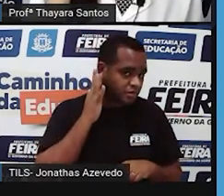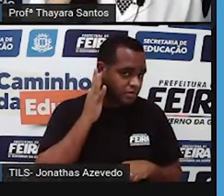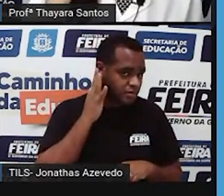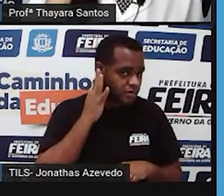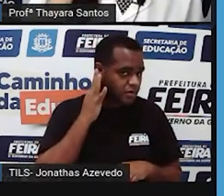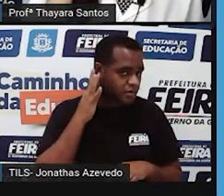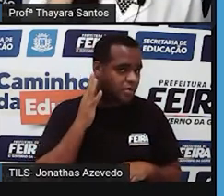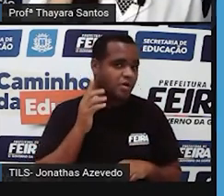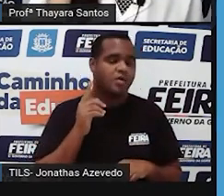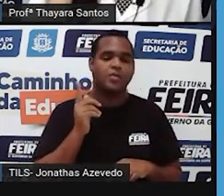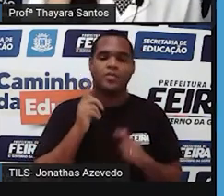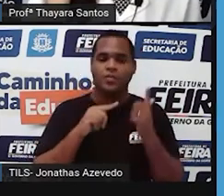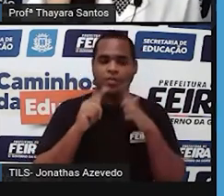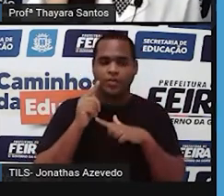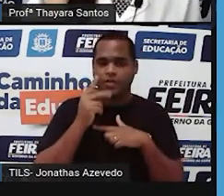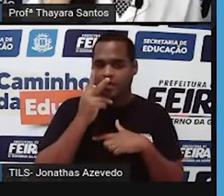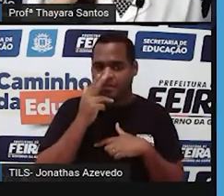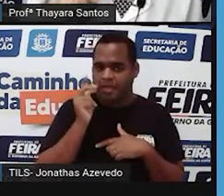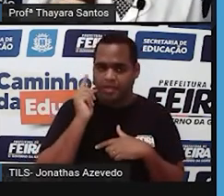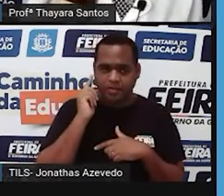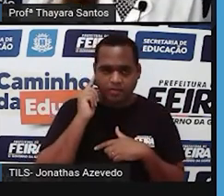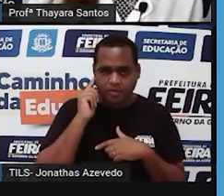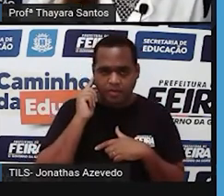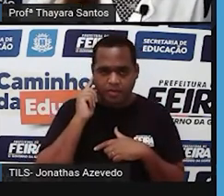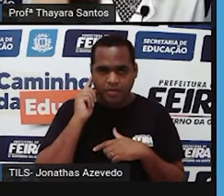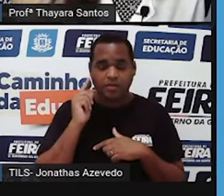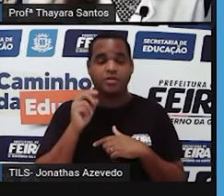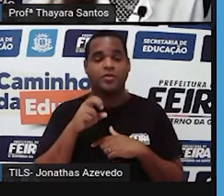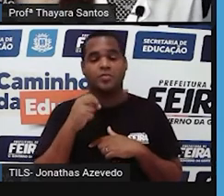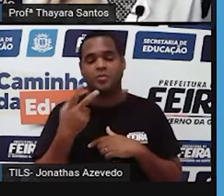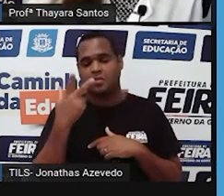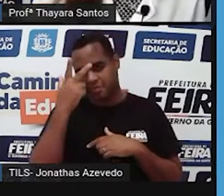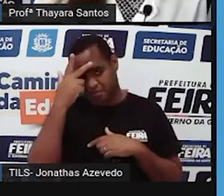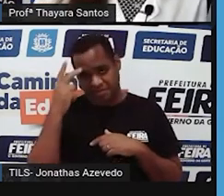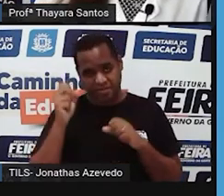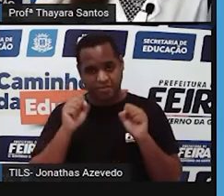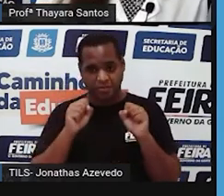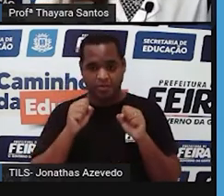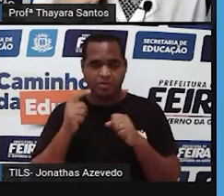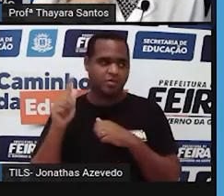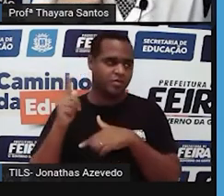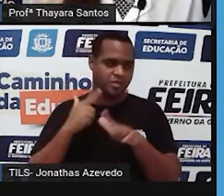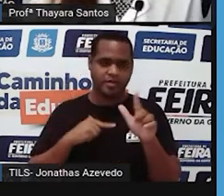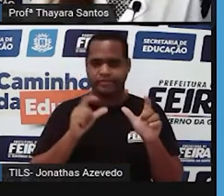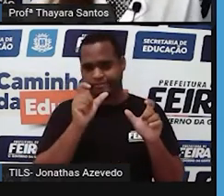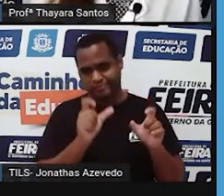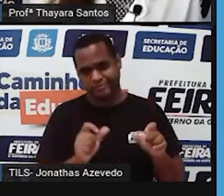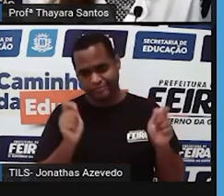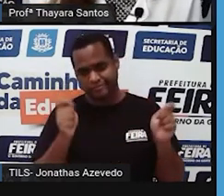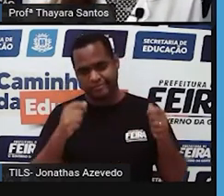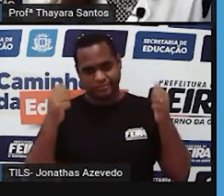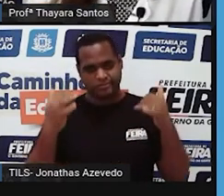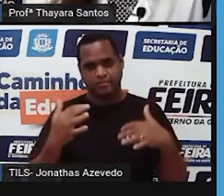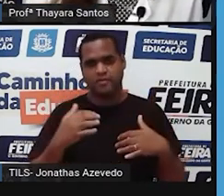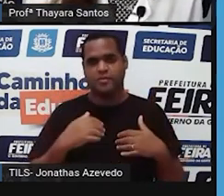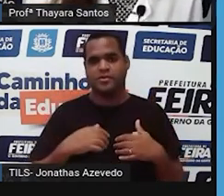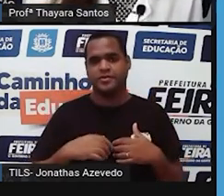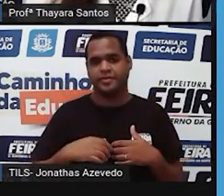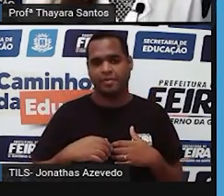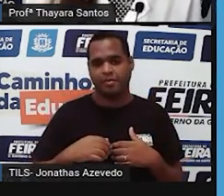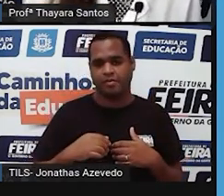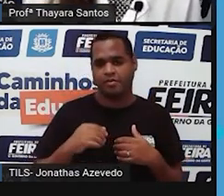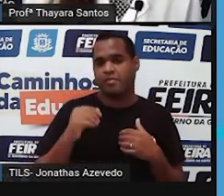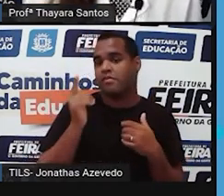orelha dela é grudadinha, assim como a minha. E pode ser recessiva para outra característica. Como, por exemplo, dobrar a língua. Que nem a